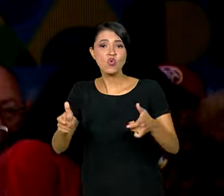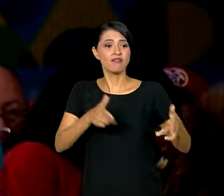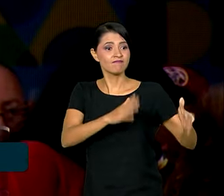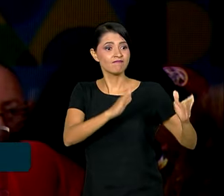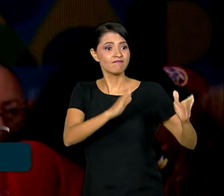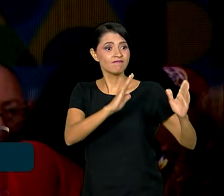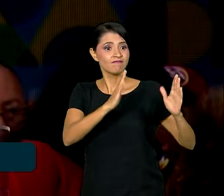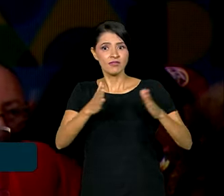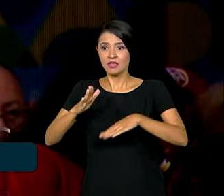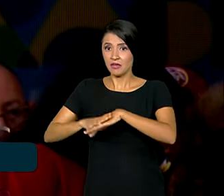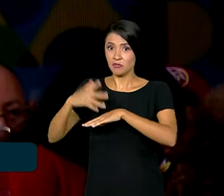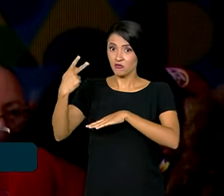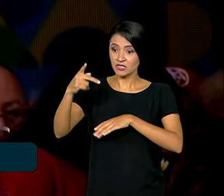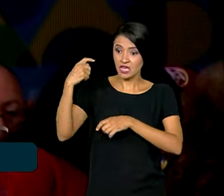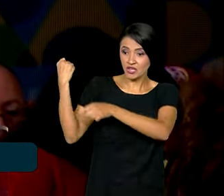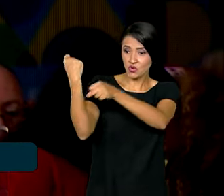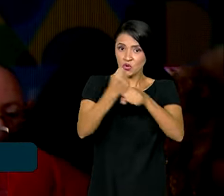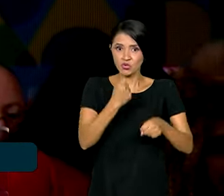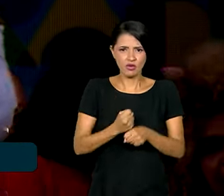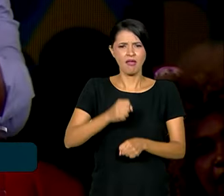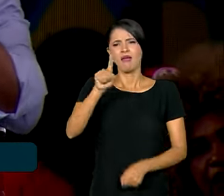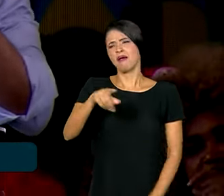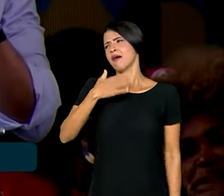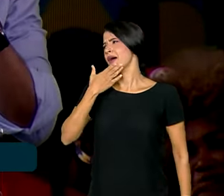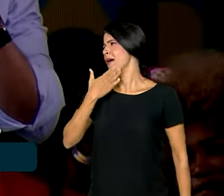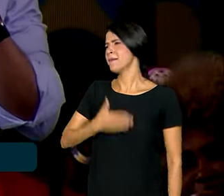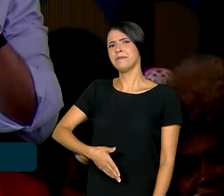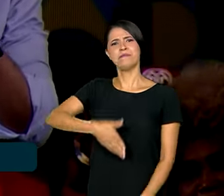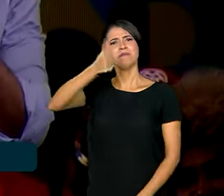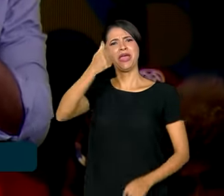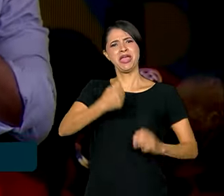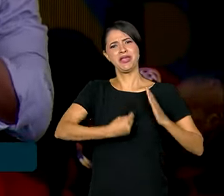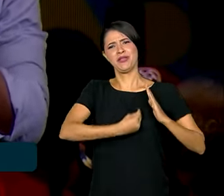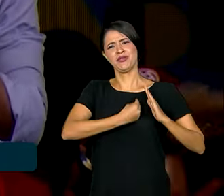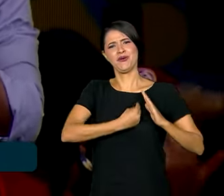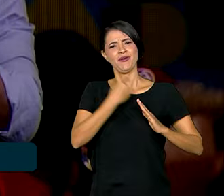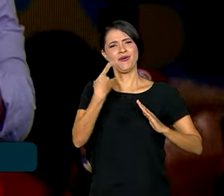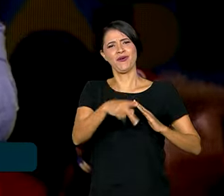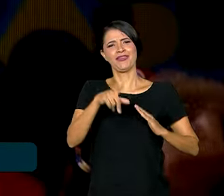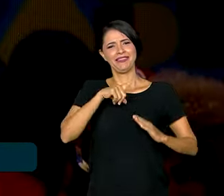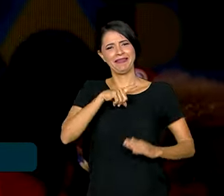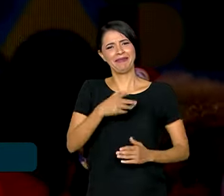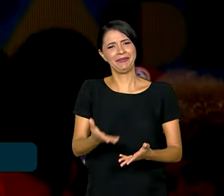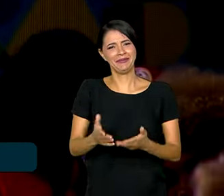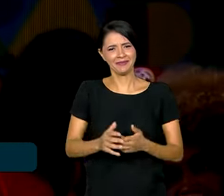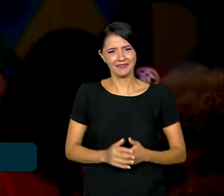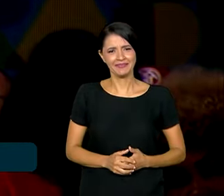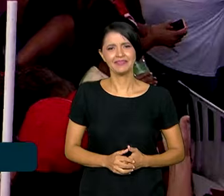construídas, são as melhores, minha casa, minha vida, que existem.